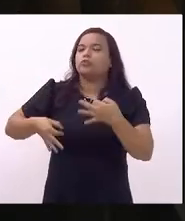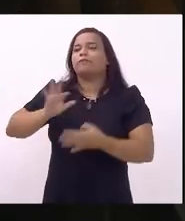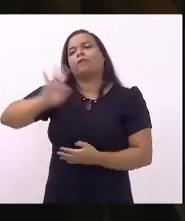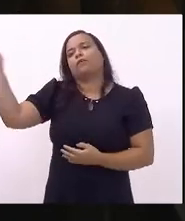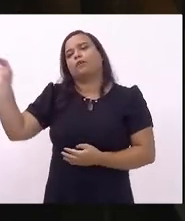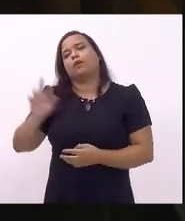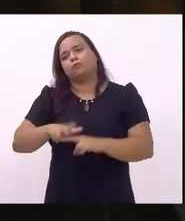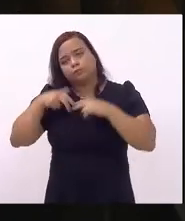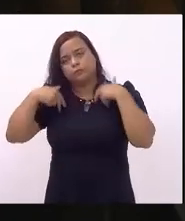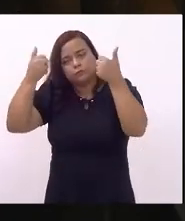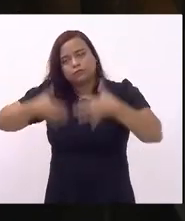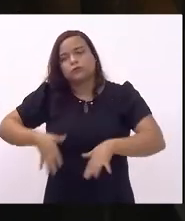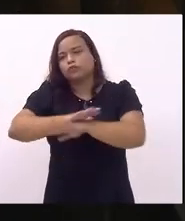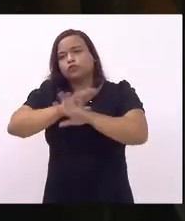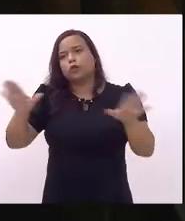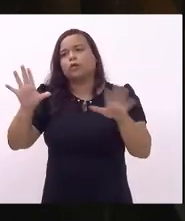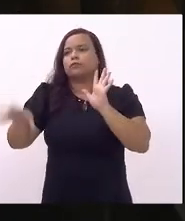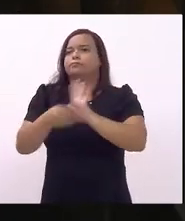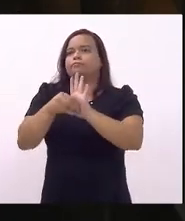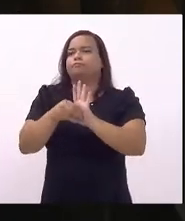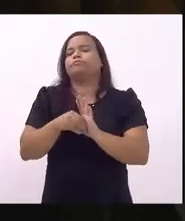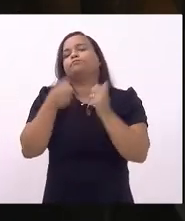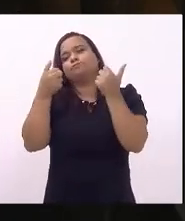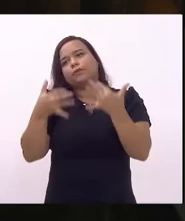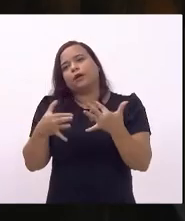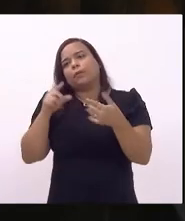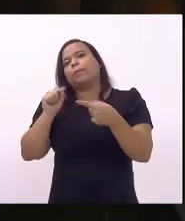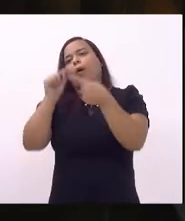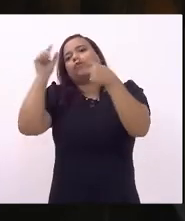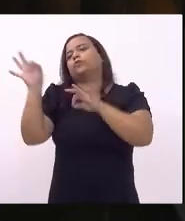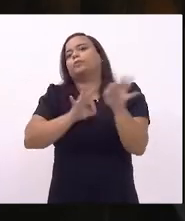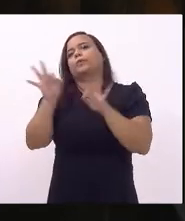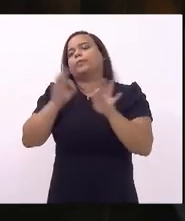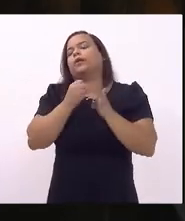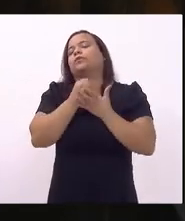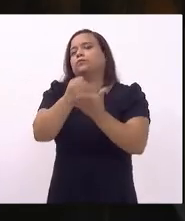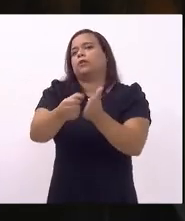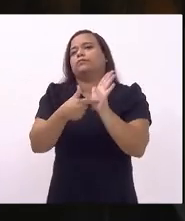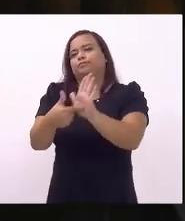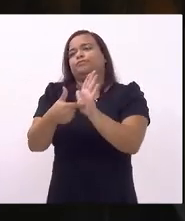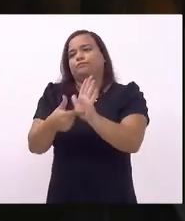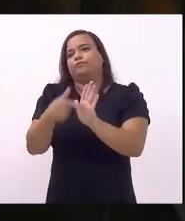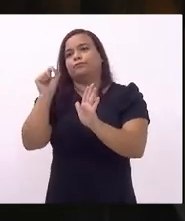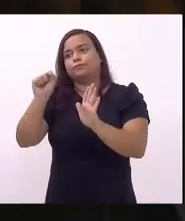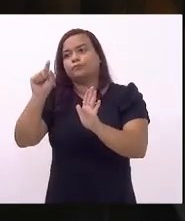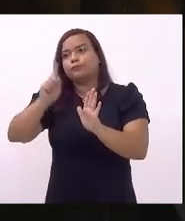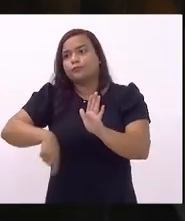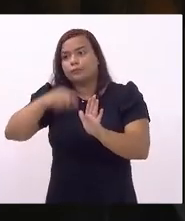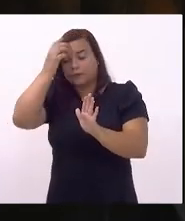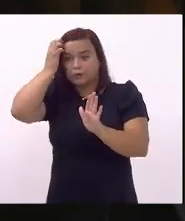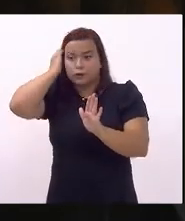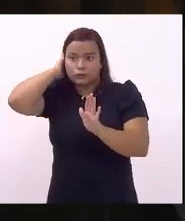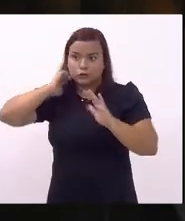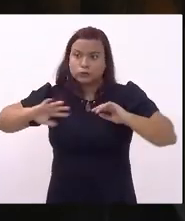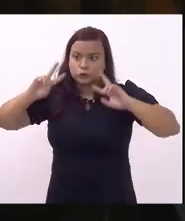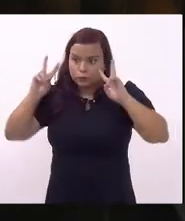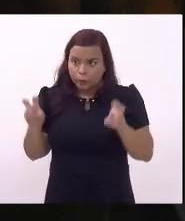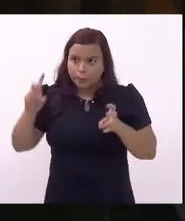queria fazer essa observação para tocar no ponto que preparei para o dia de hoje que essa decisão